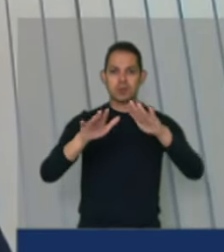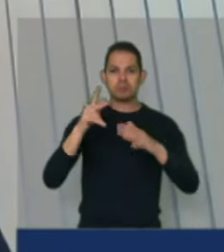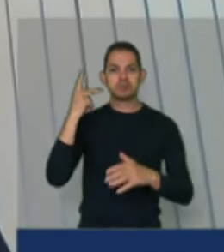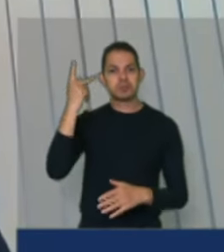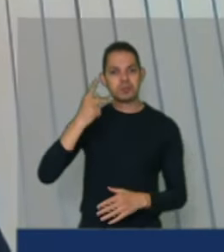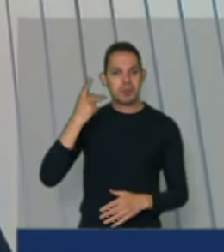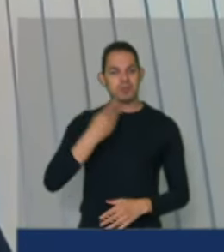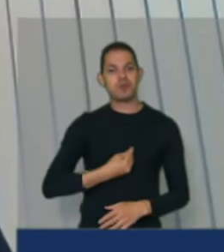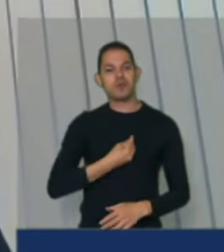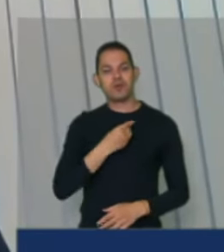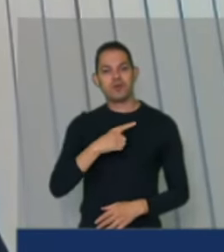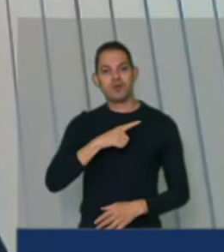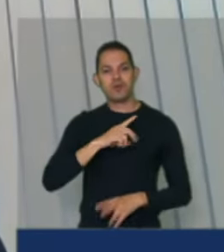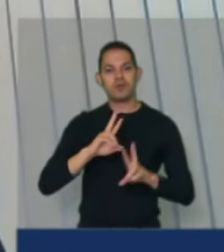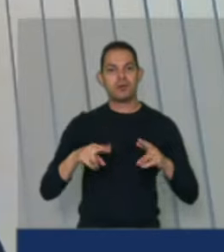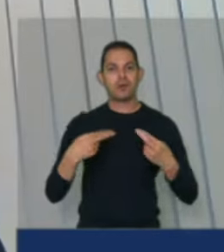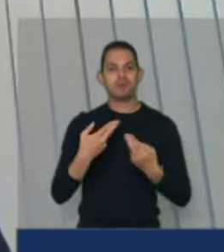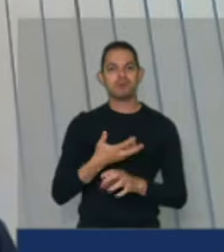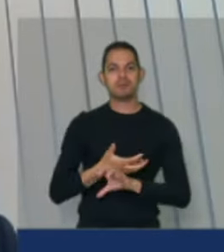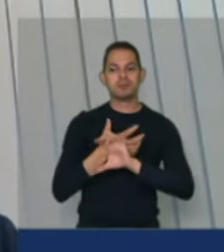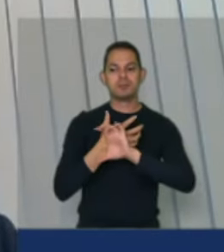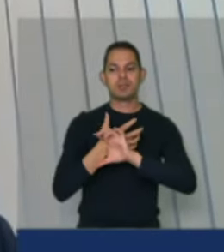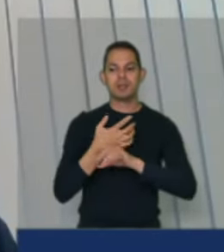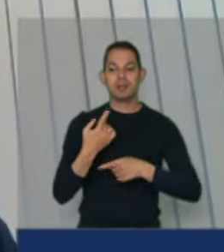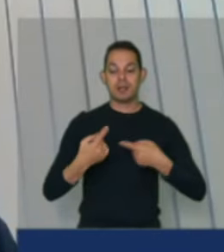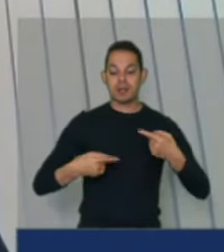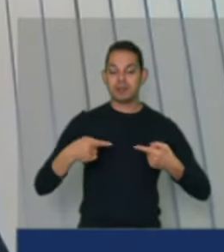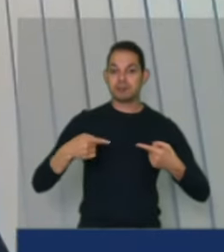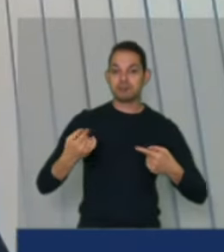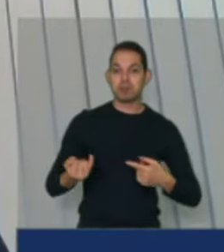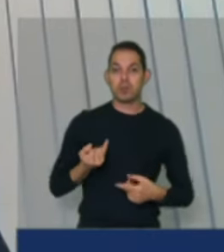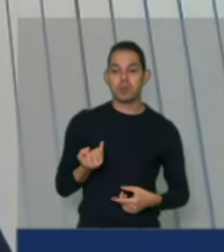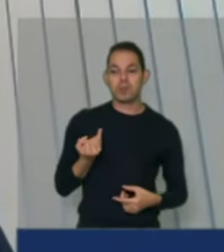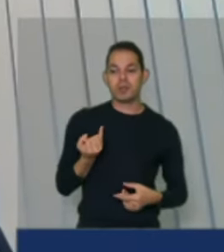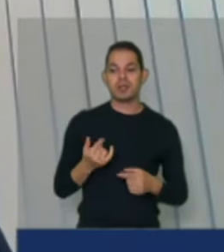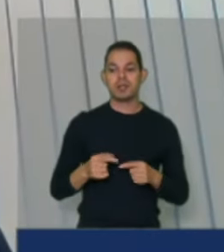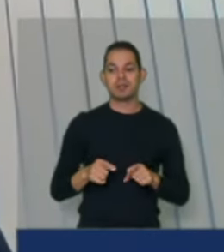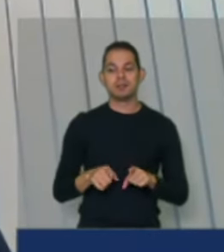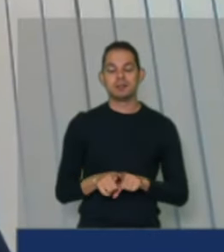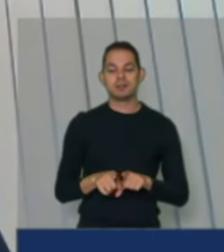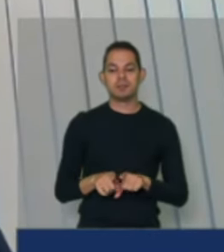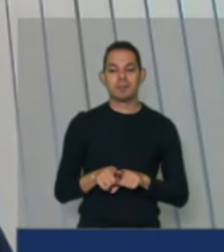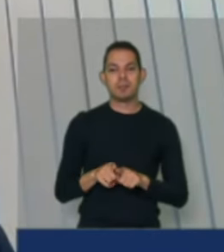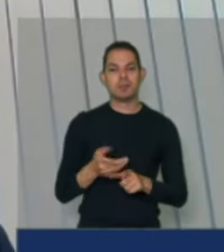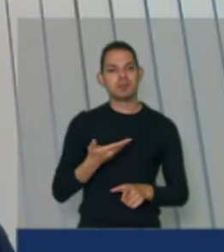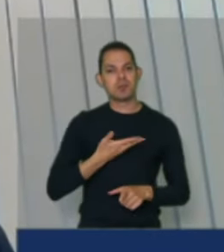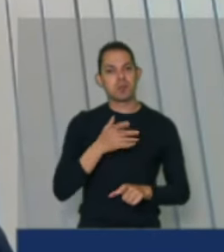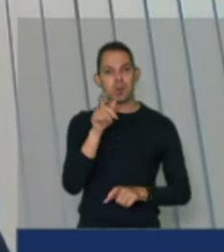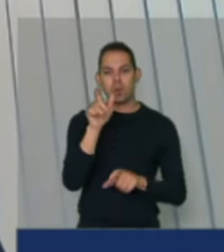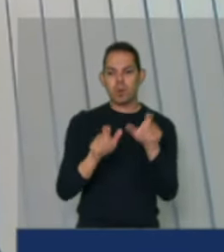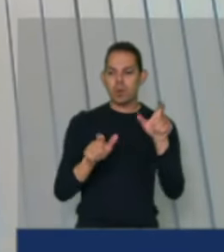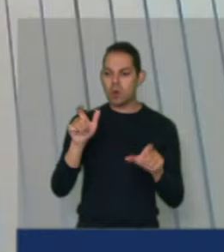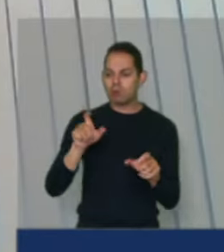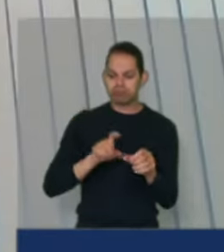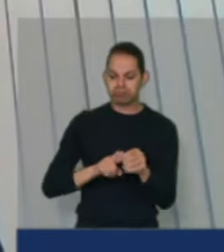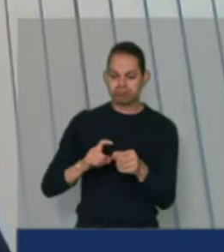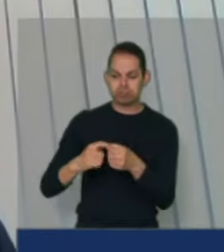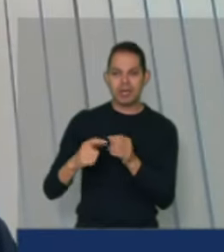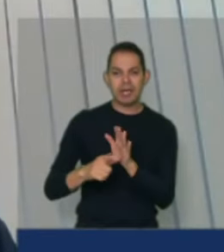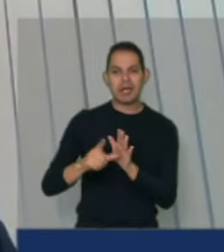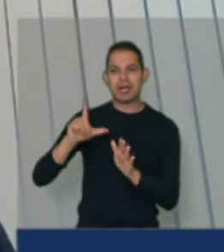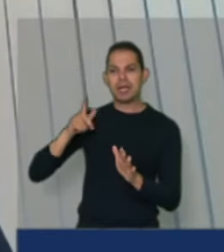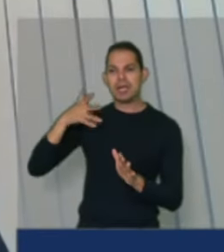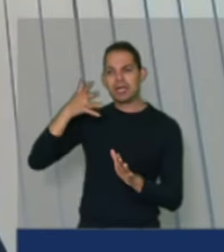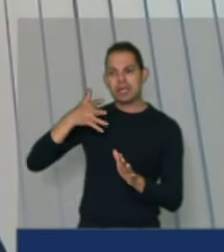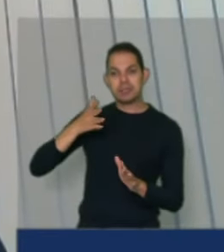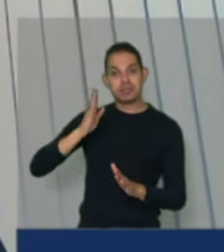presentes nessa importante discussão assim como os colegas das entidades que me antecederam aos